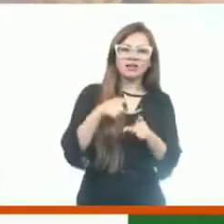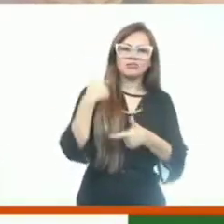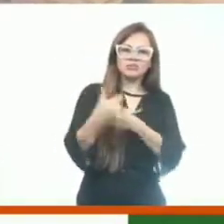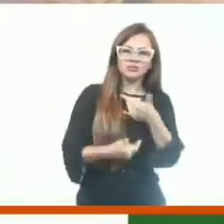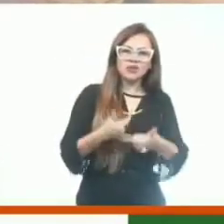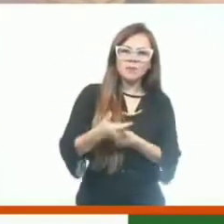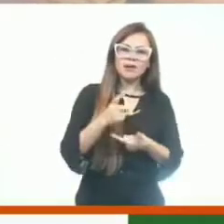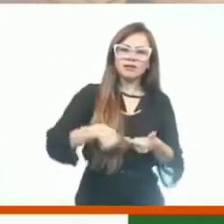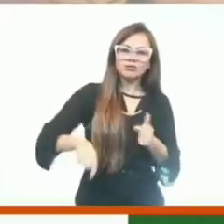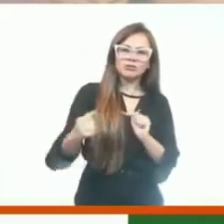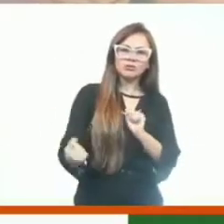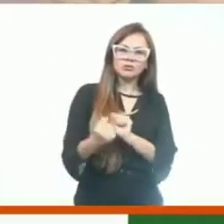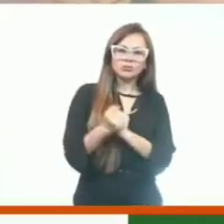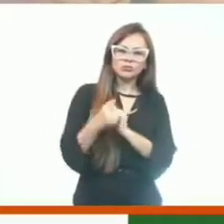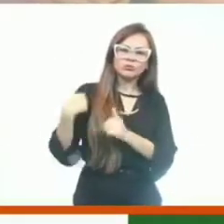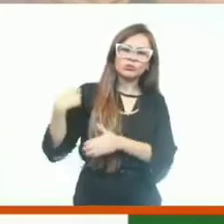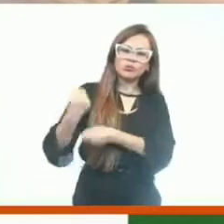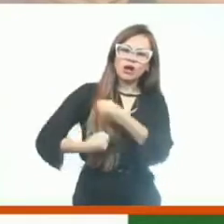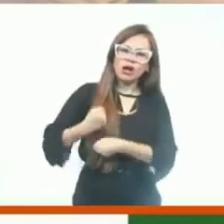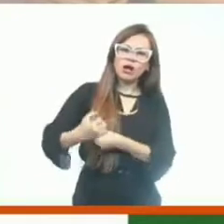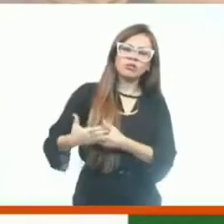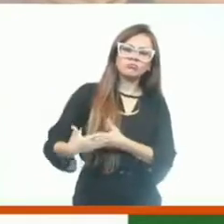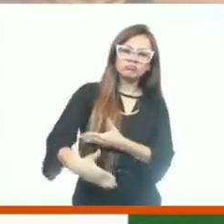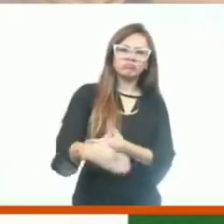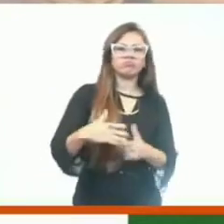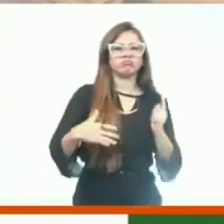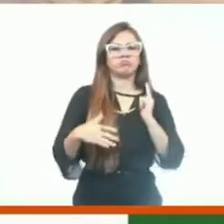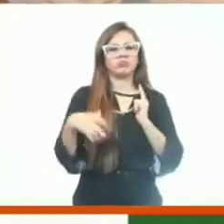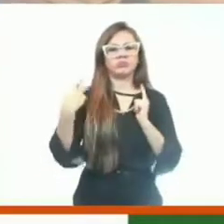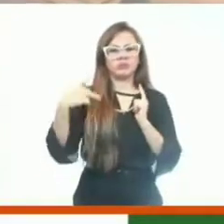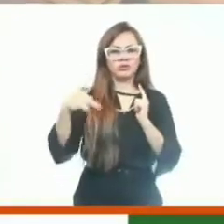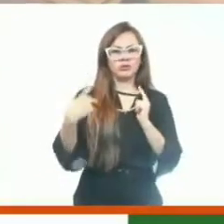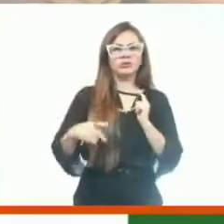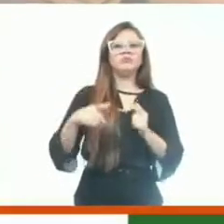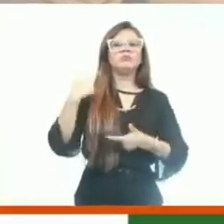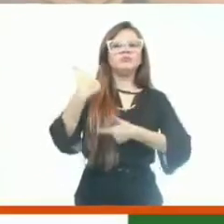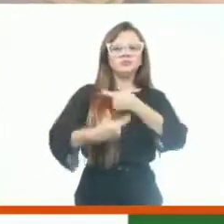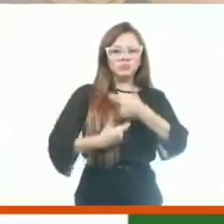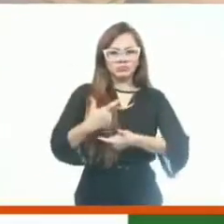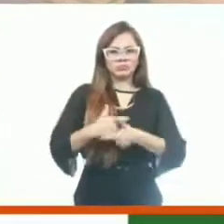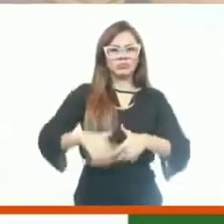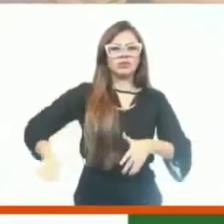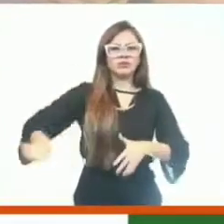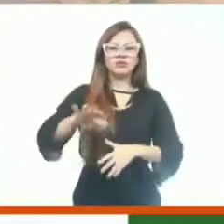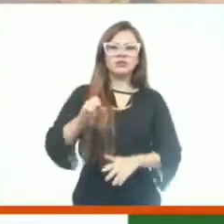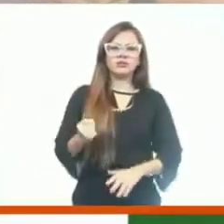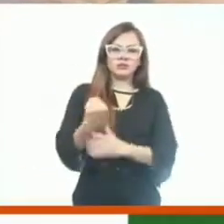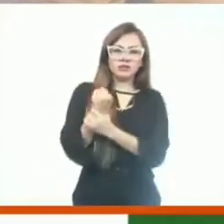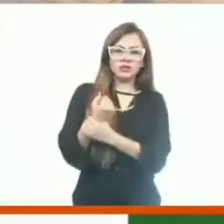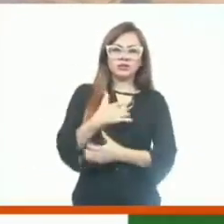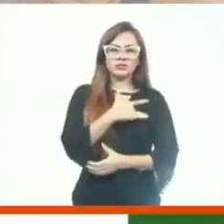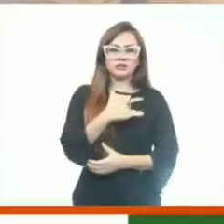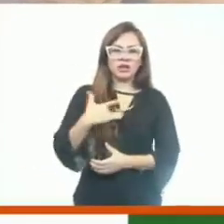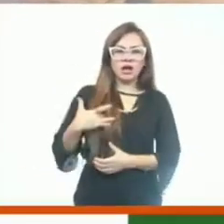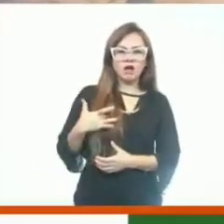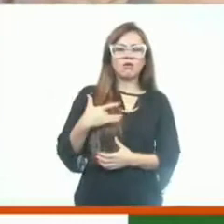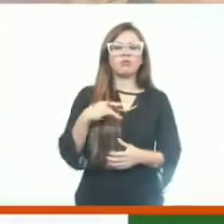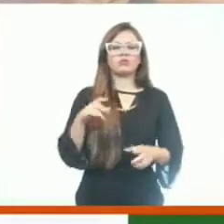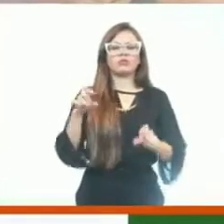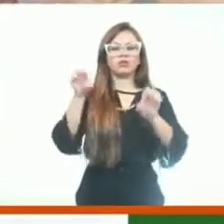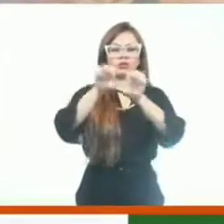trabalho que a pôde fazer ao longo desses anos, durante a sua gestão, na área da segurança, na área da saúde, na área da